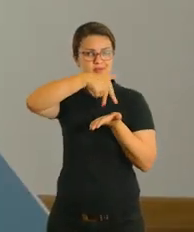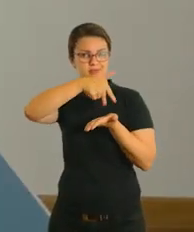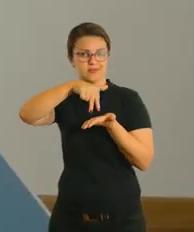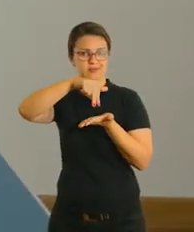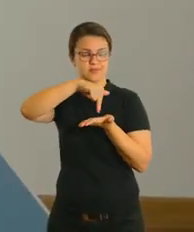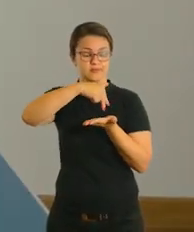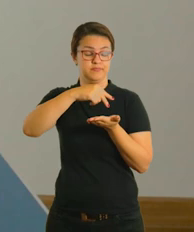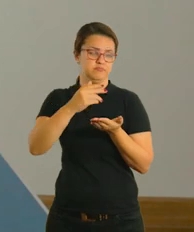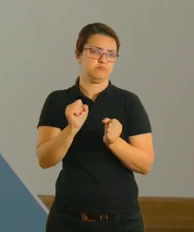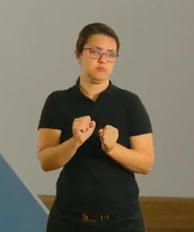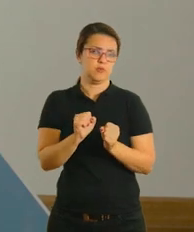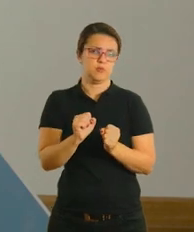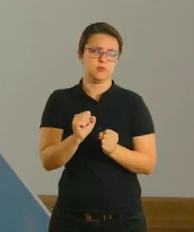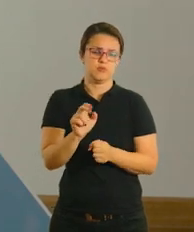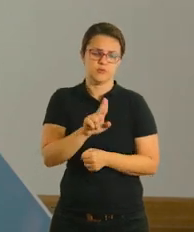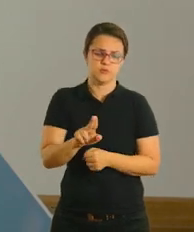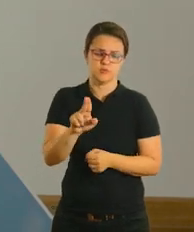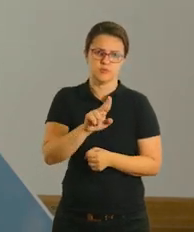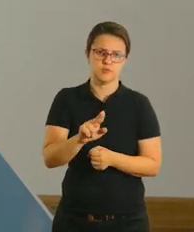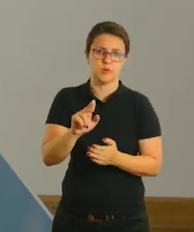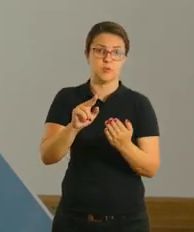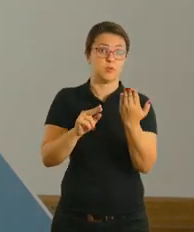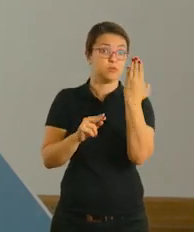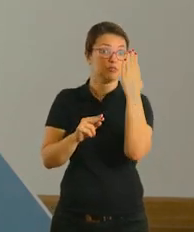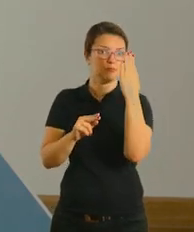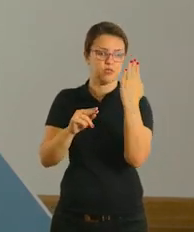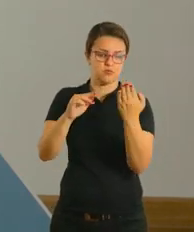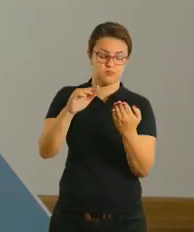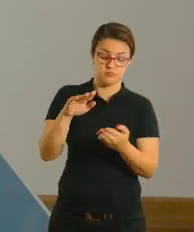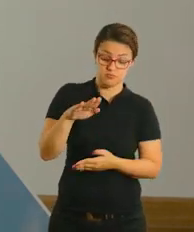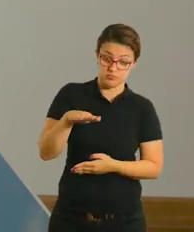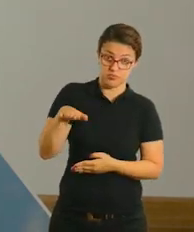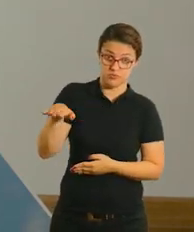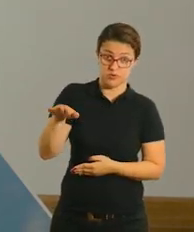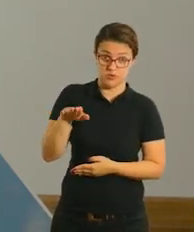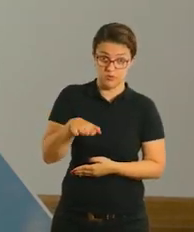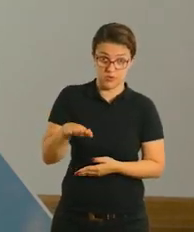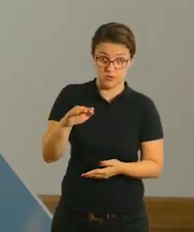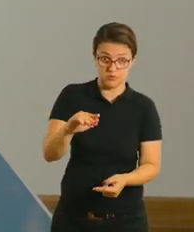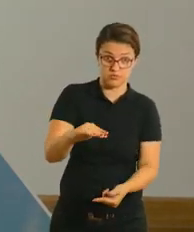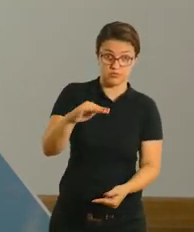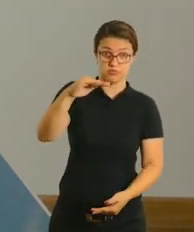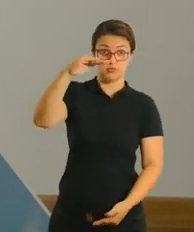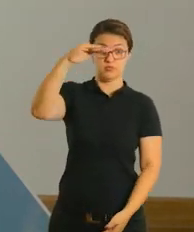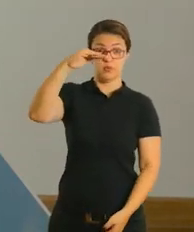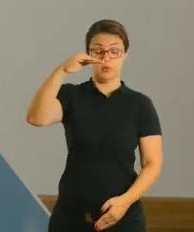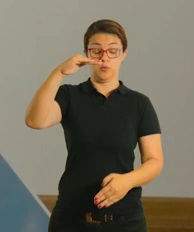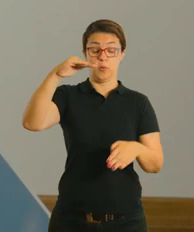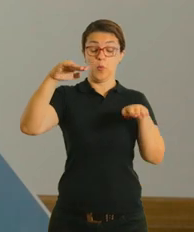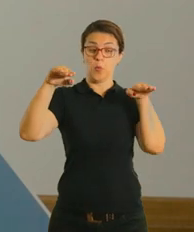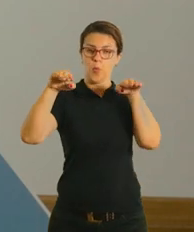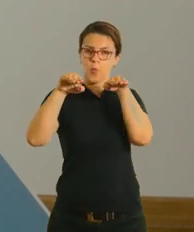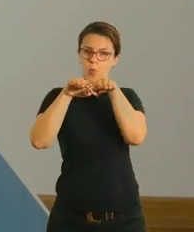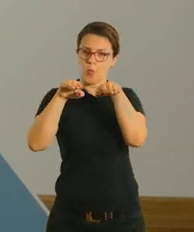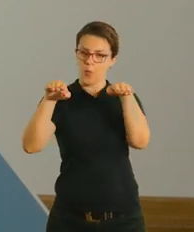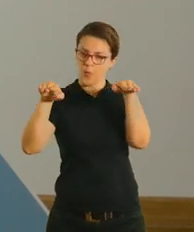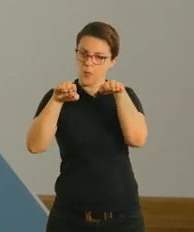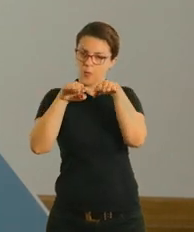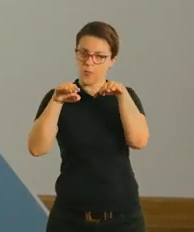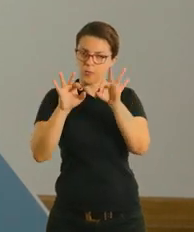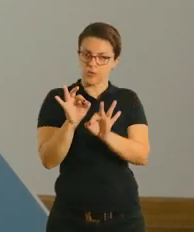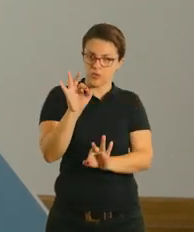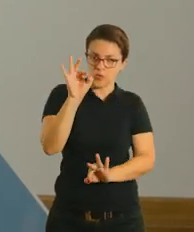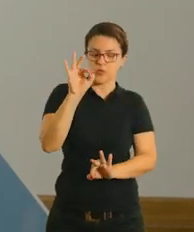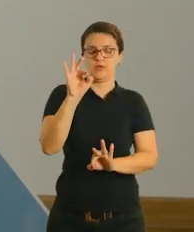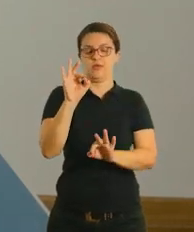do tamanho mais ou menos da criança. Caso não seja possível, pode ser um espelho pequenininho, afaste ele bem para que a criança consiga